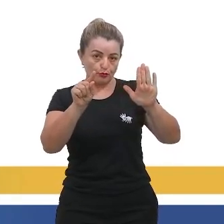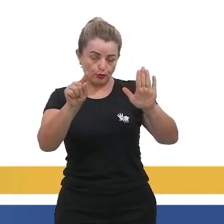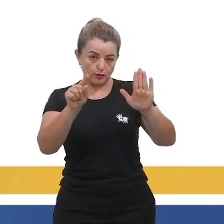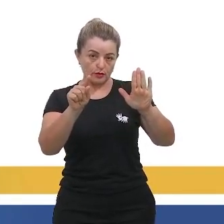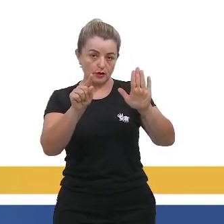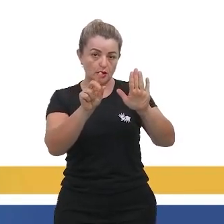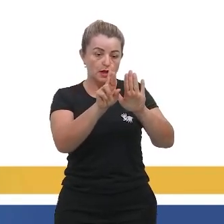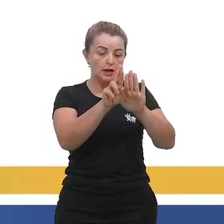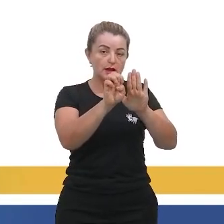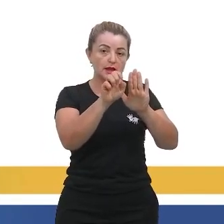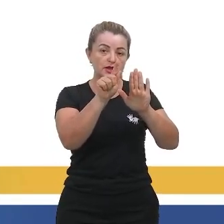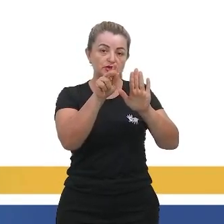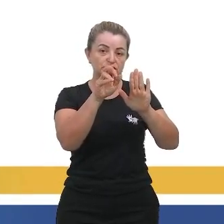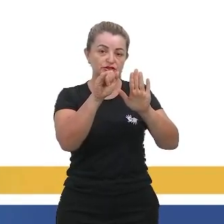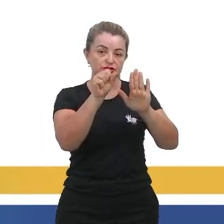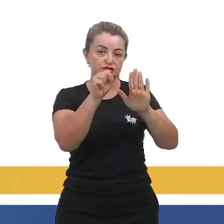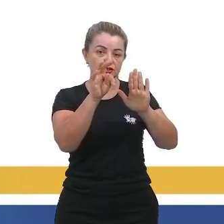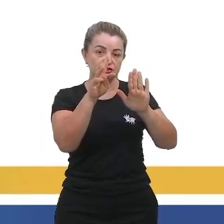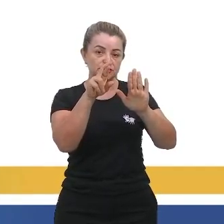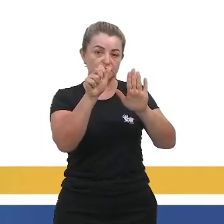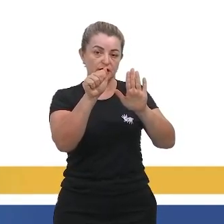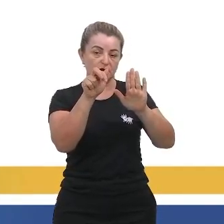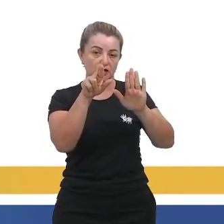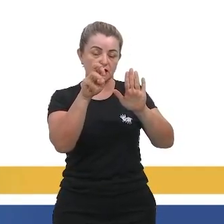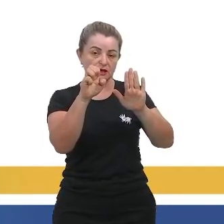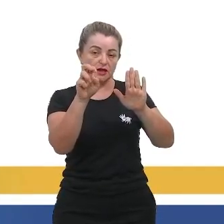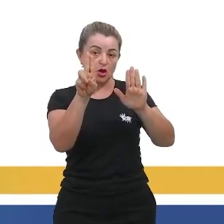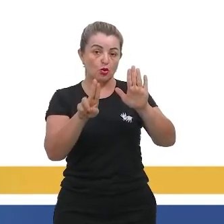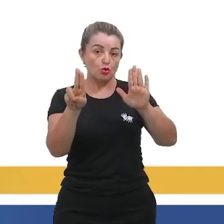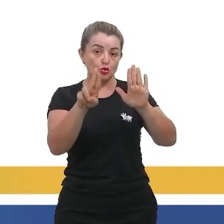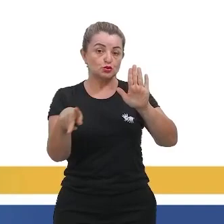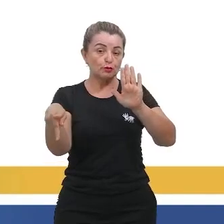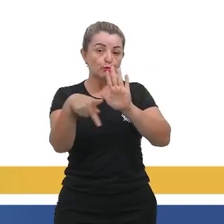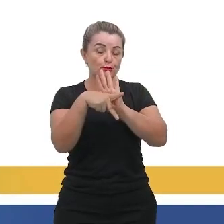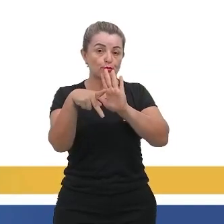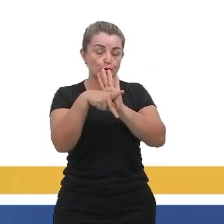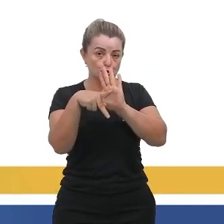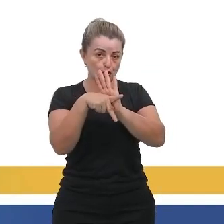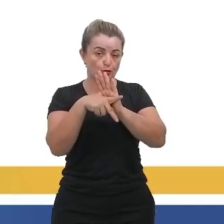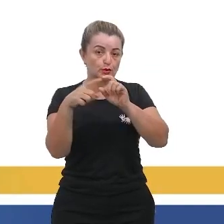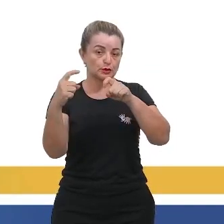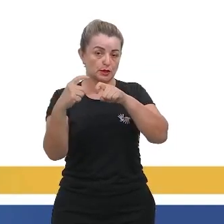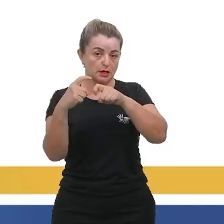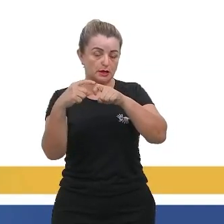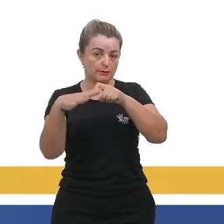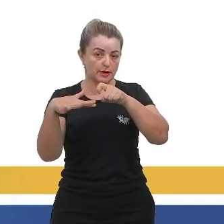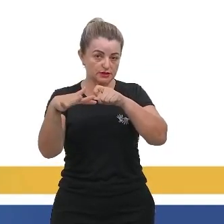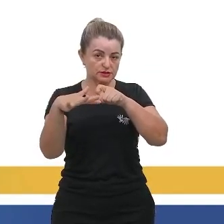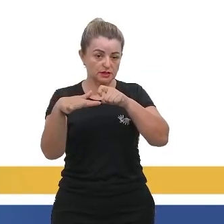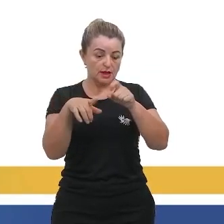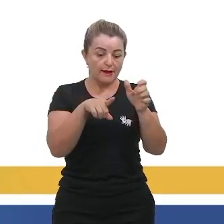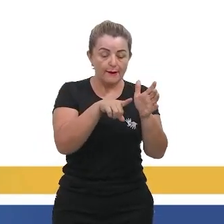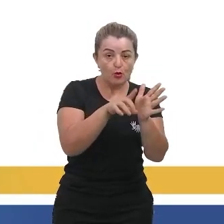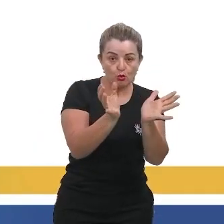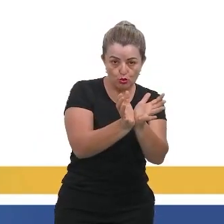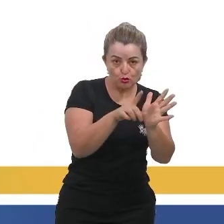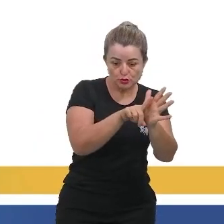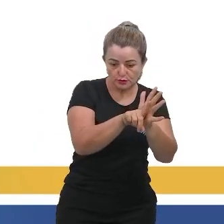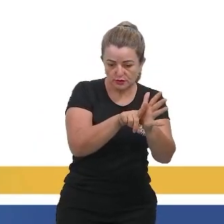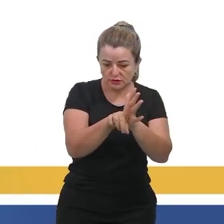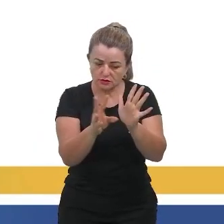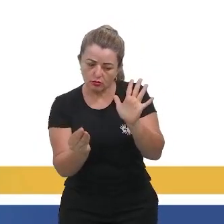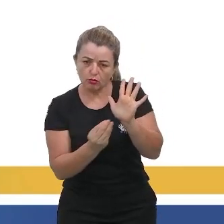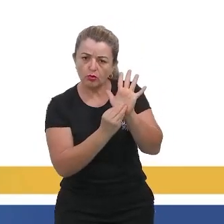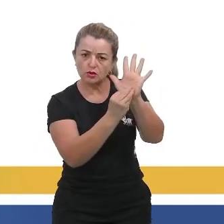Registrar em usos regionais de termos da área médica. Pesquisadores. A. Apontaram